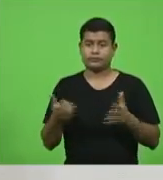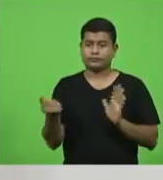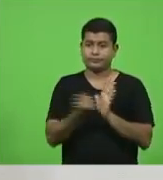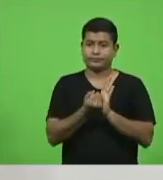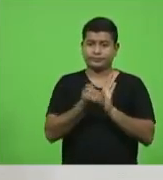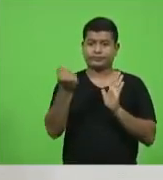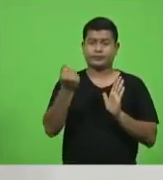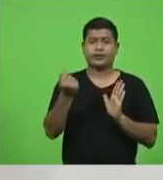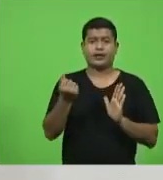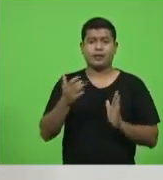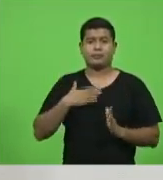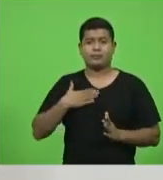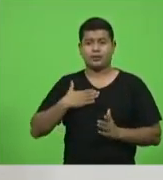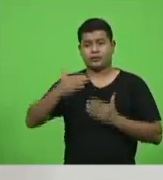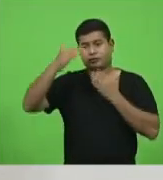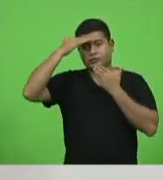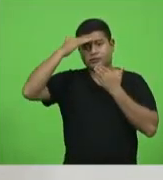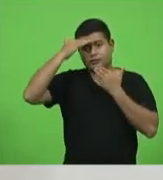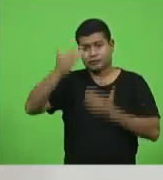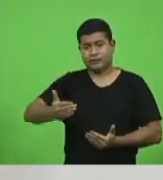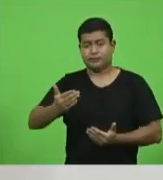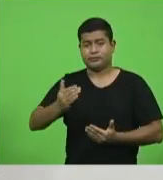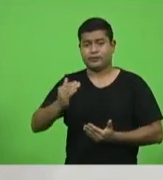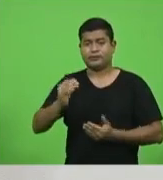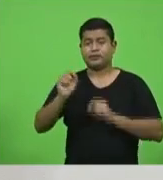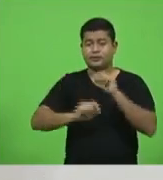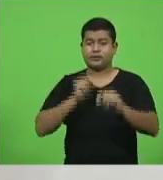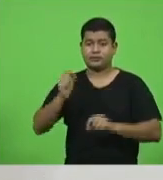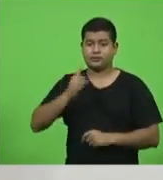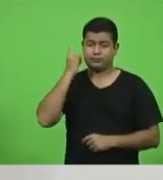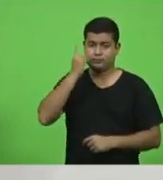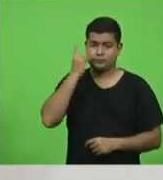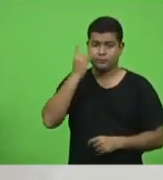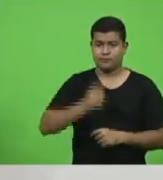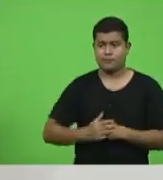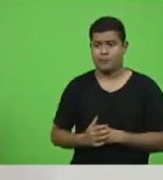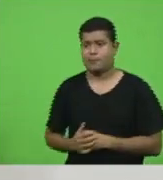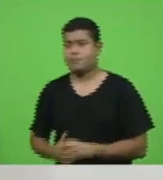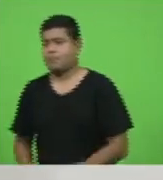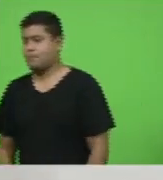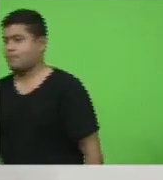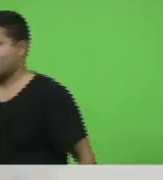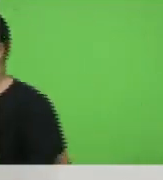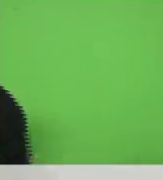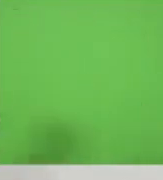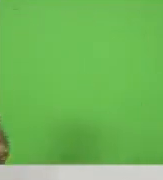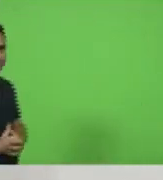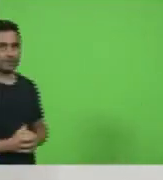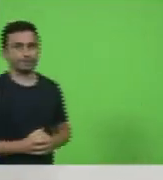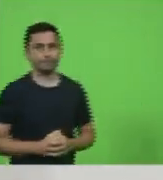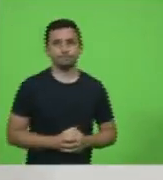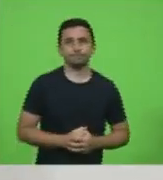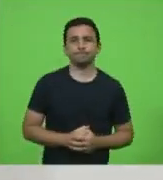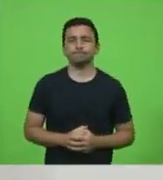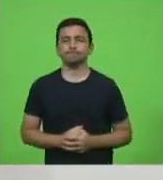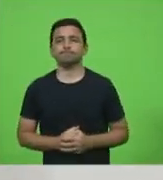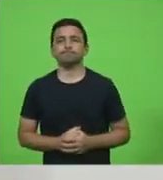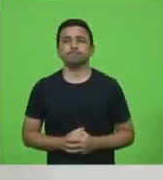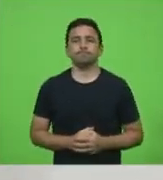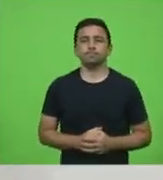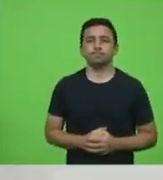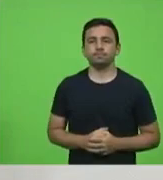e a minha gratidão aos deputados Fernando Kleren deputado Jair Mioto